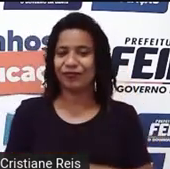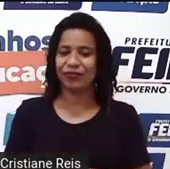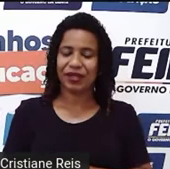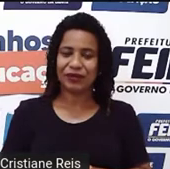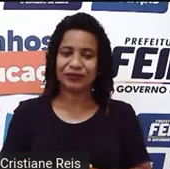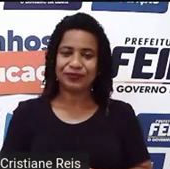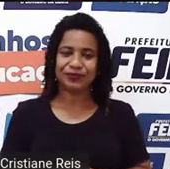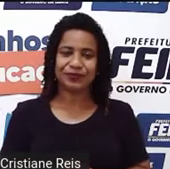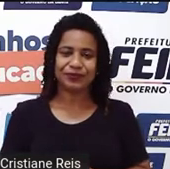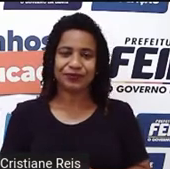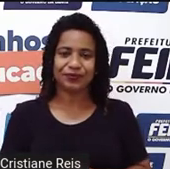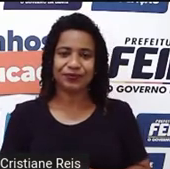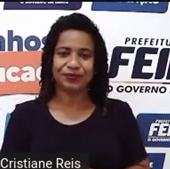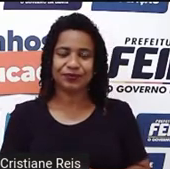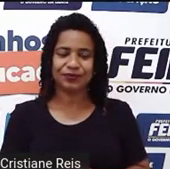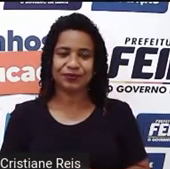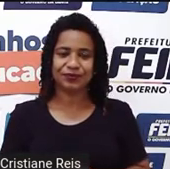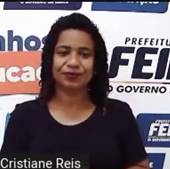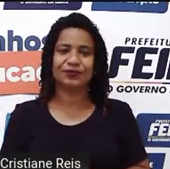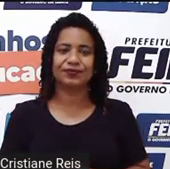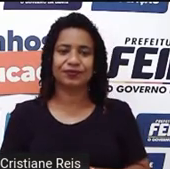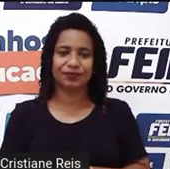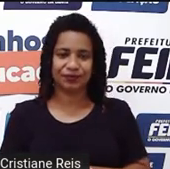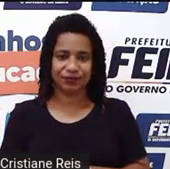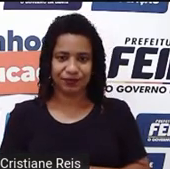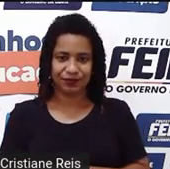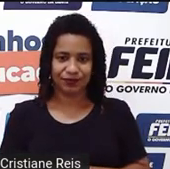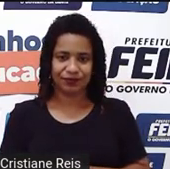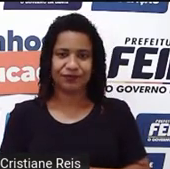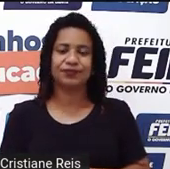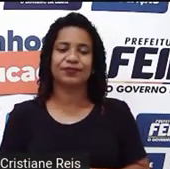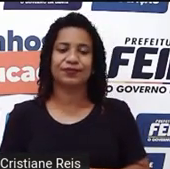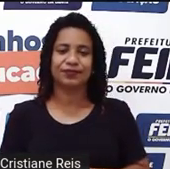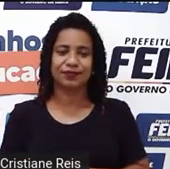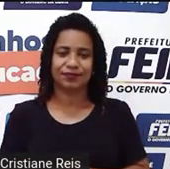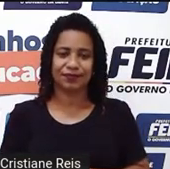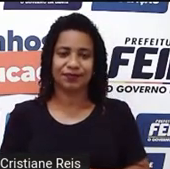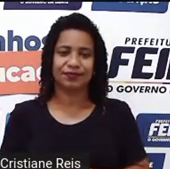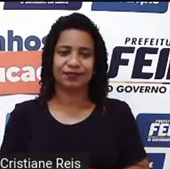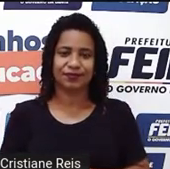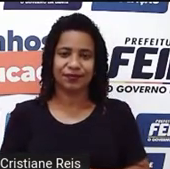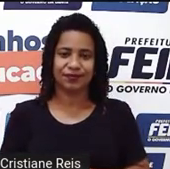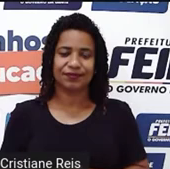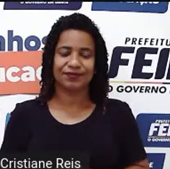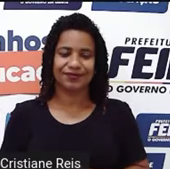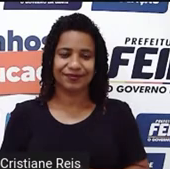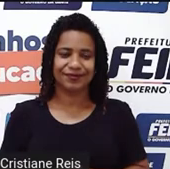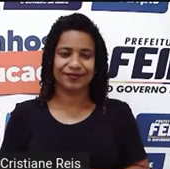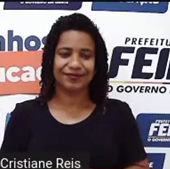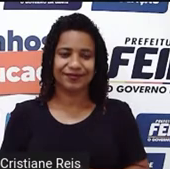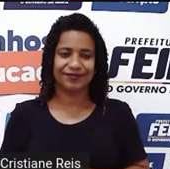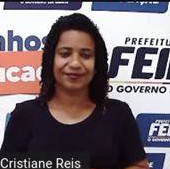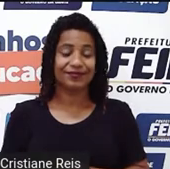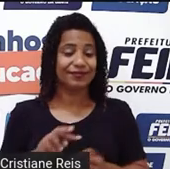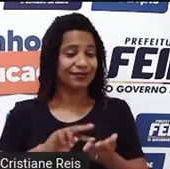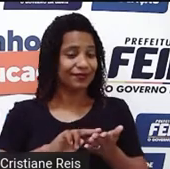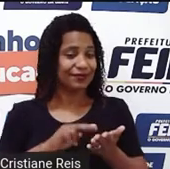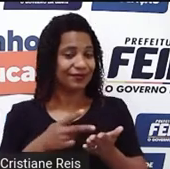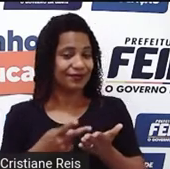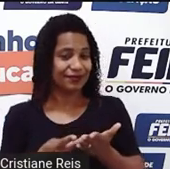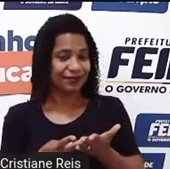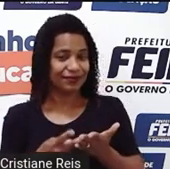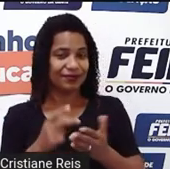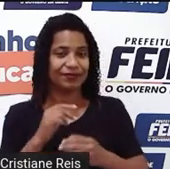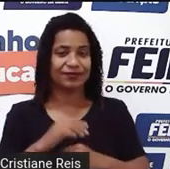4 Who was the first black president of the United States of America? Então, quem